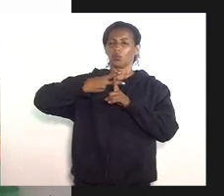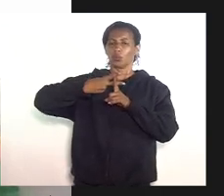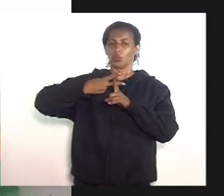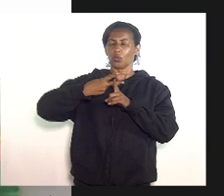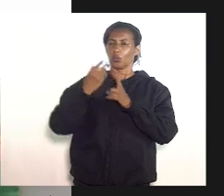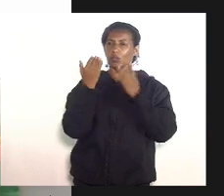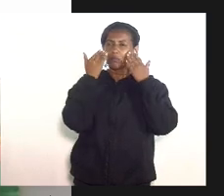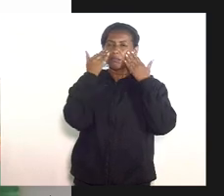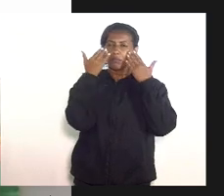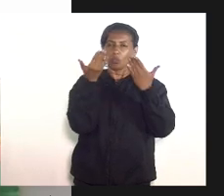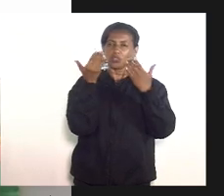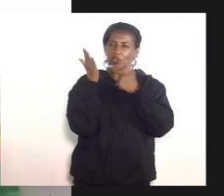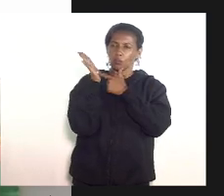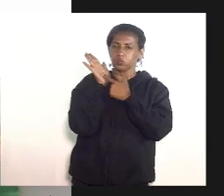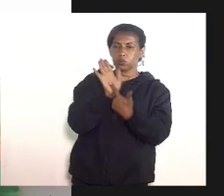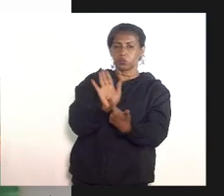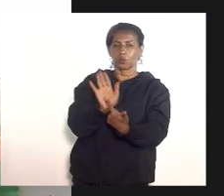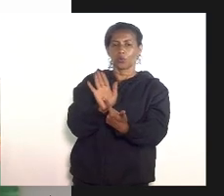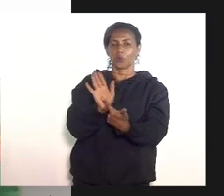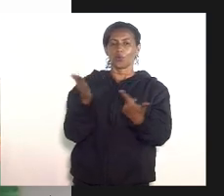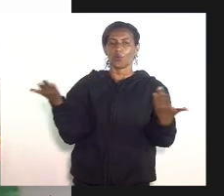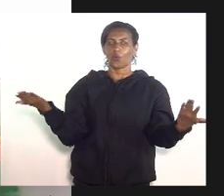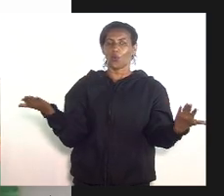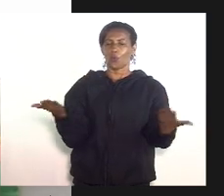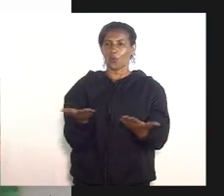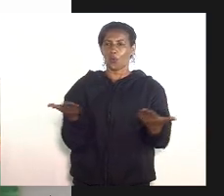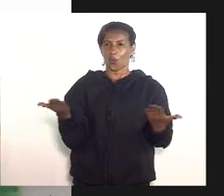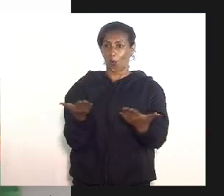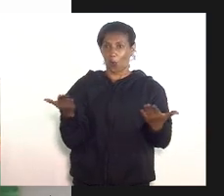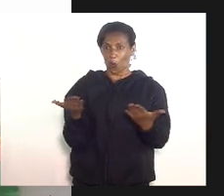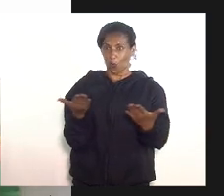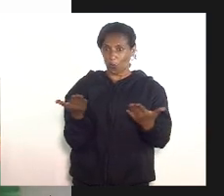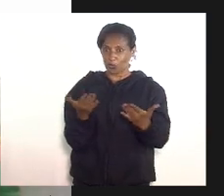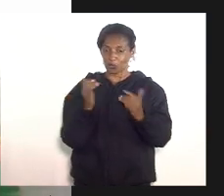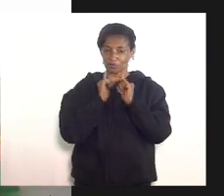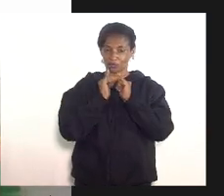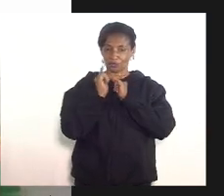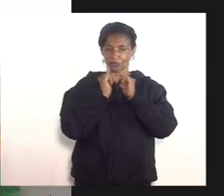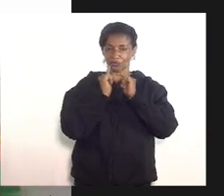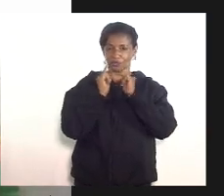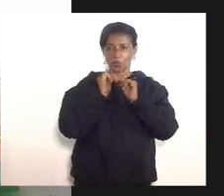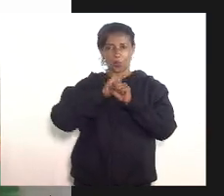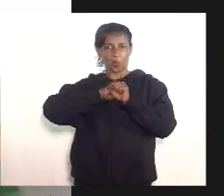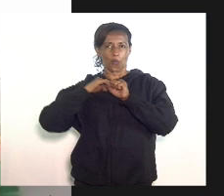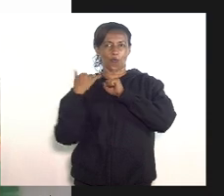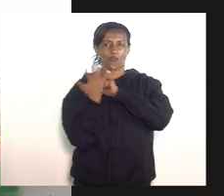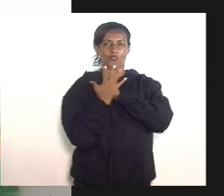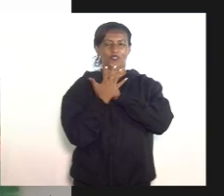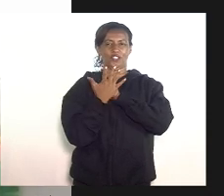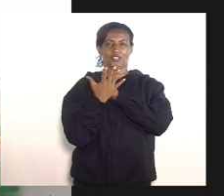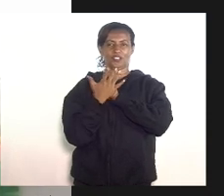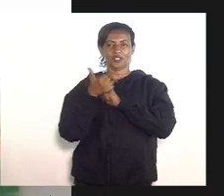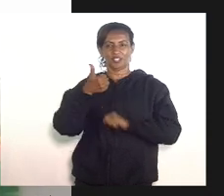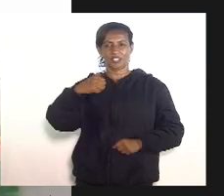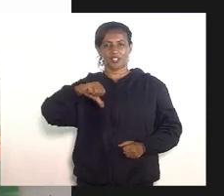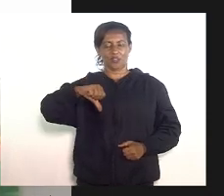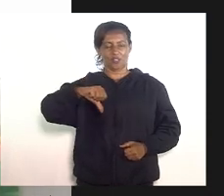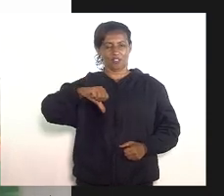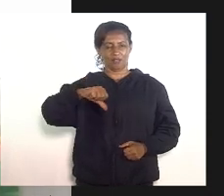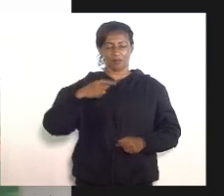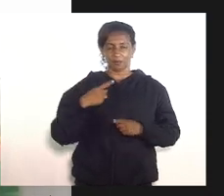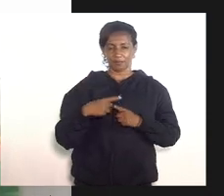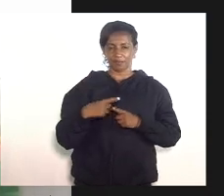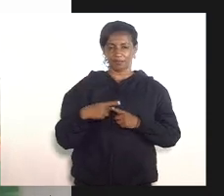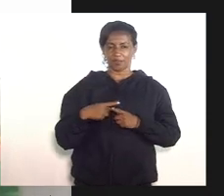revelado hoje com subnotificação da covid-19 porque efetivamente